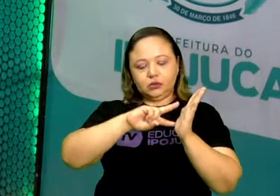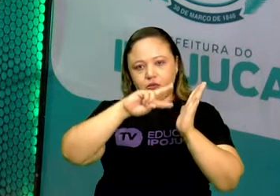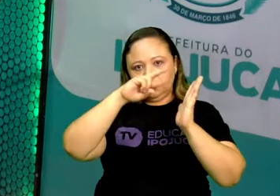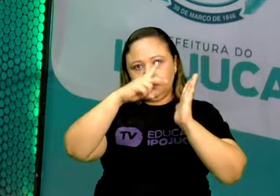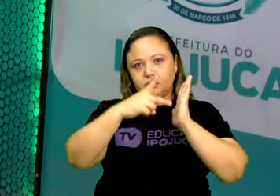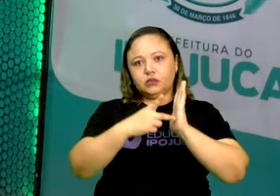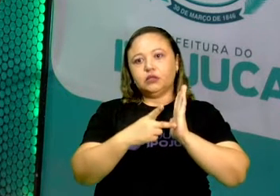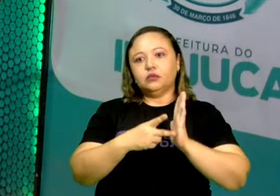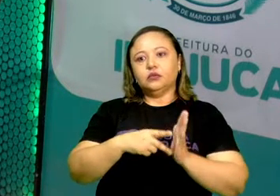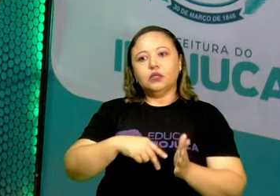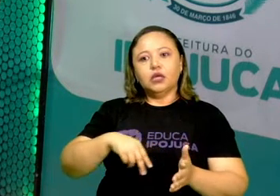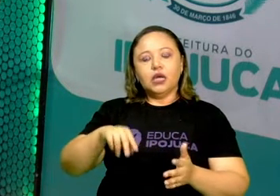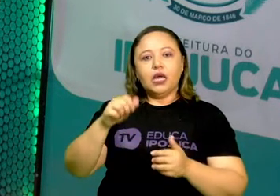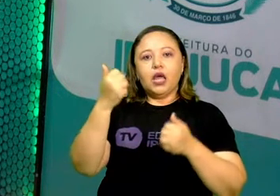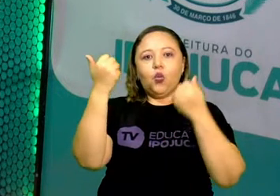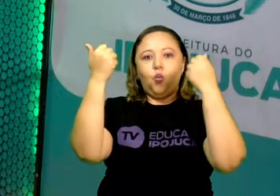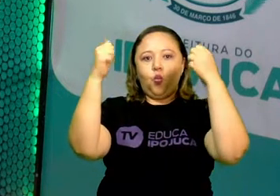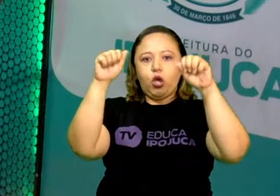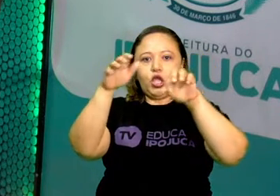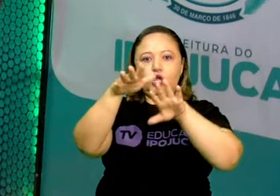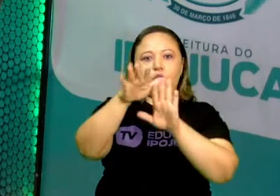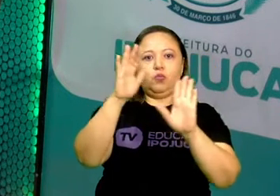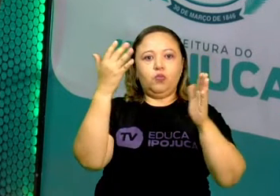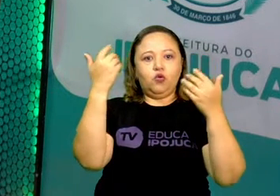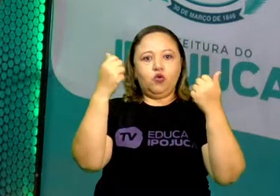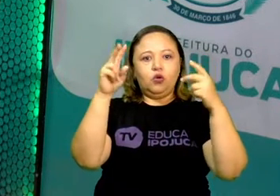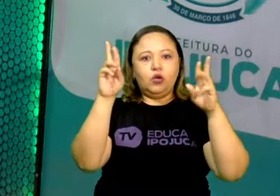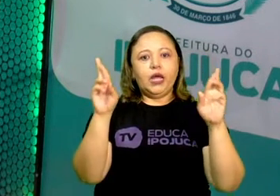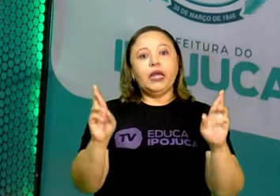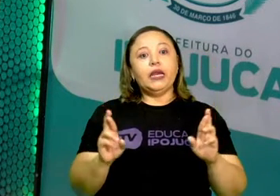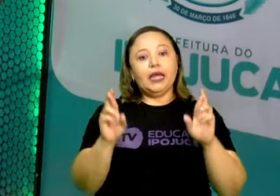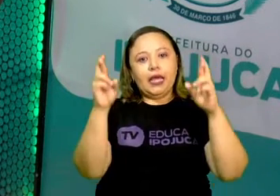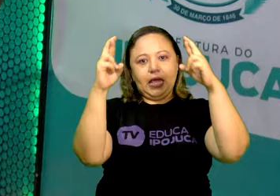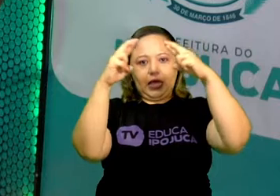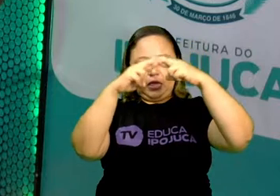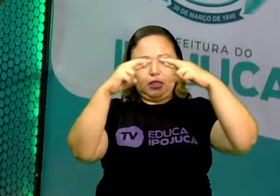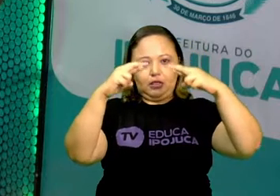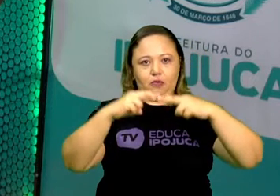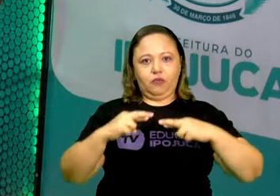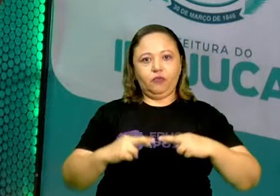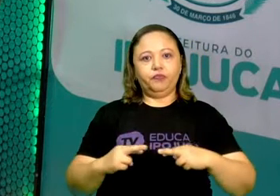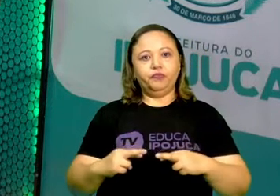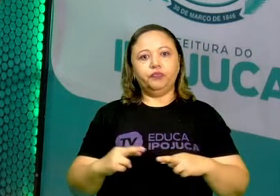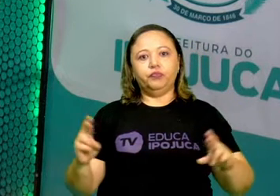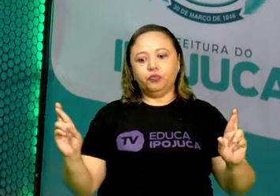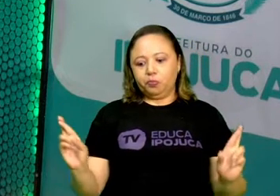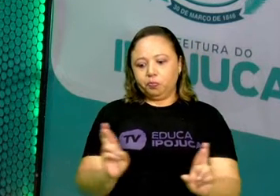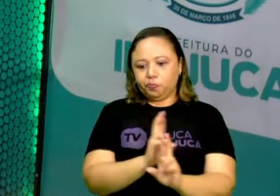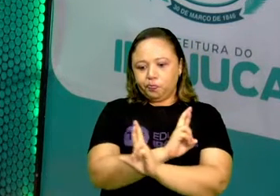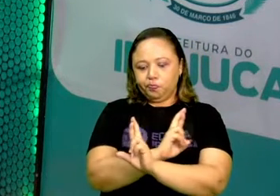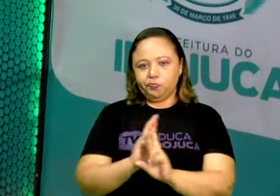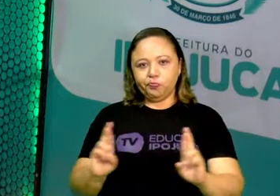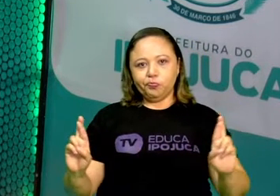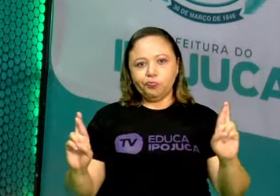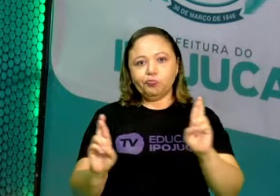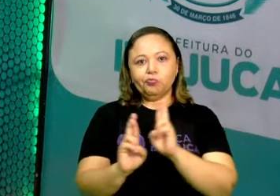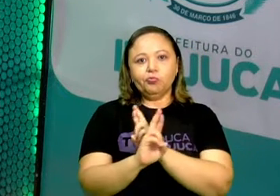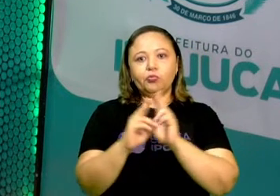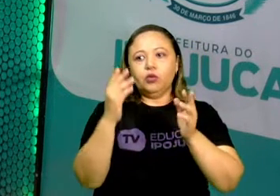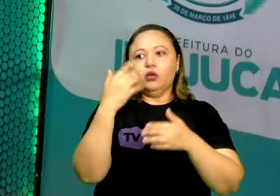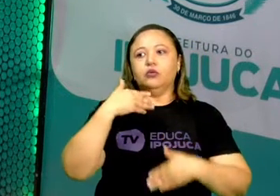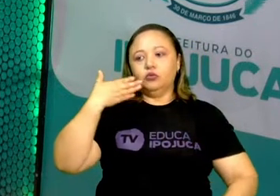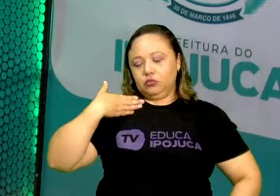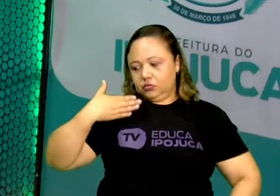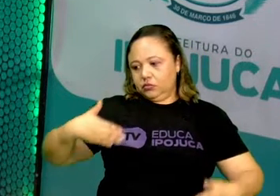movimentos ritmados, ou seja, com ritmo do corpo que são executados